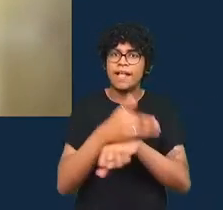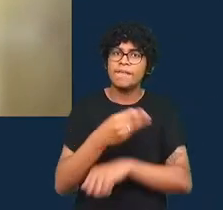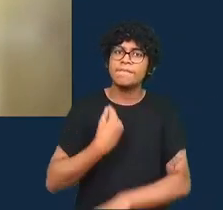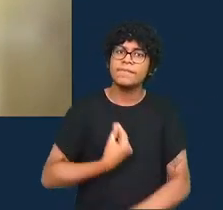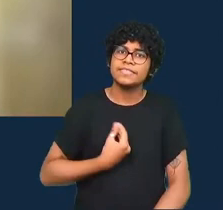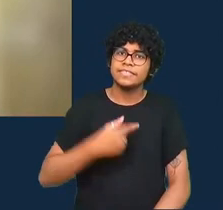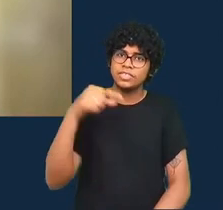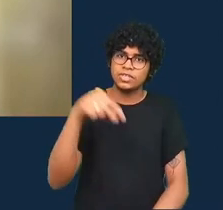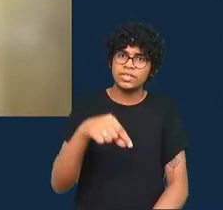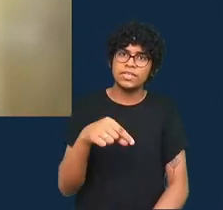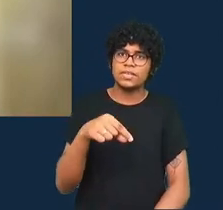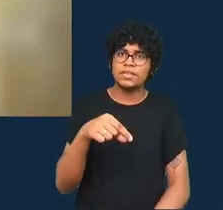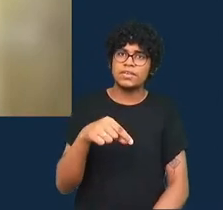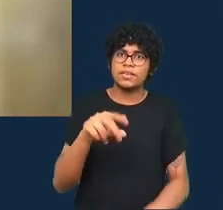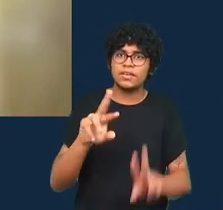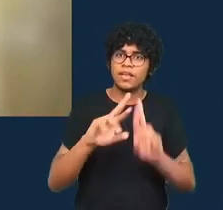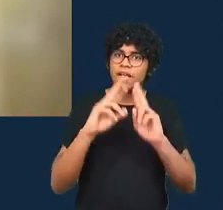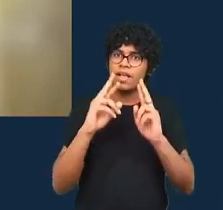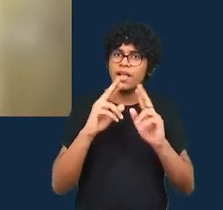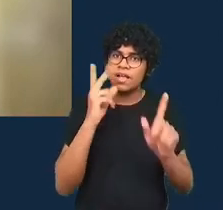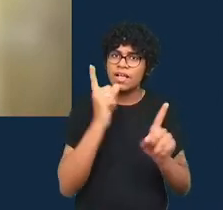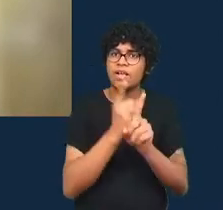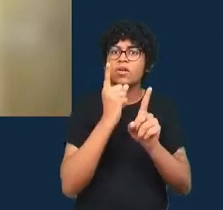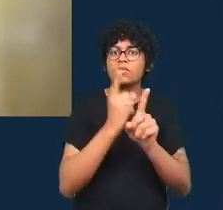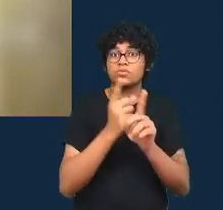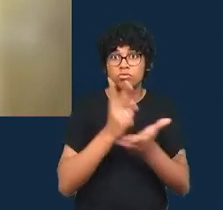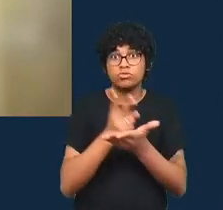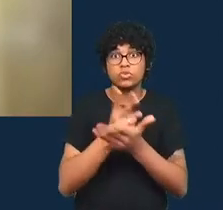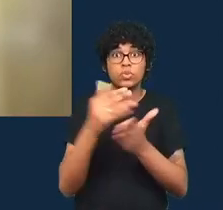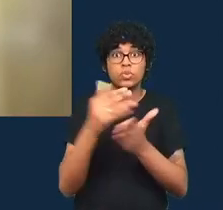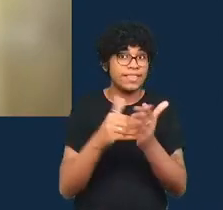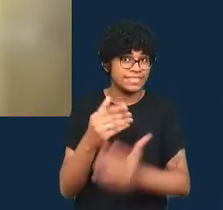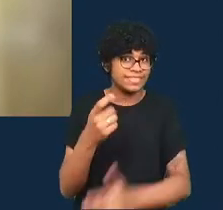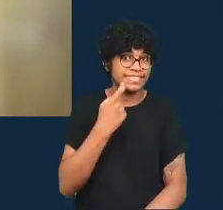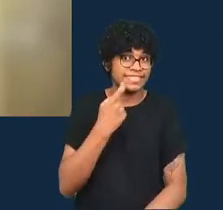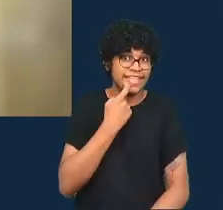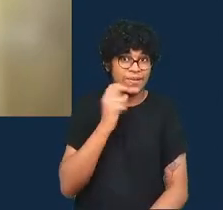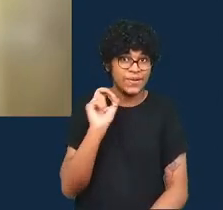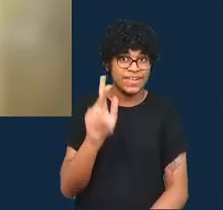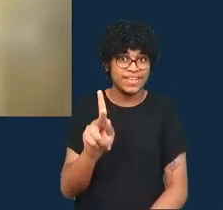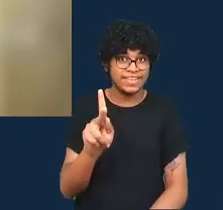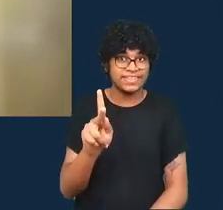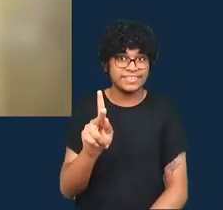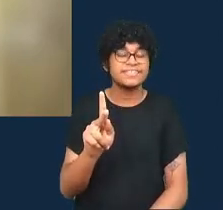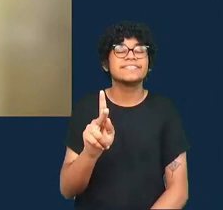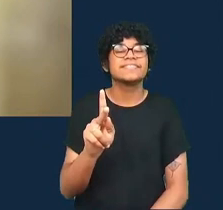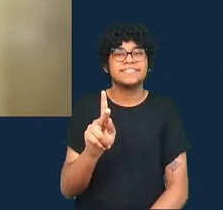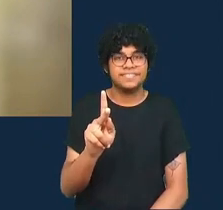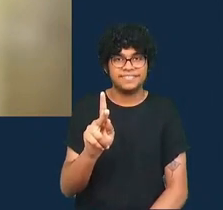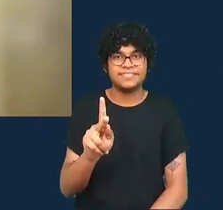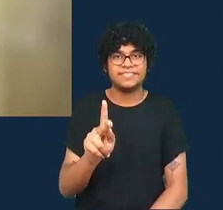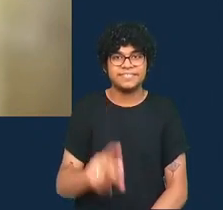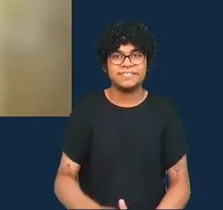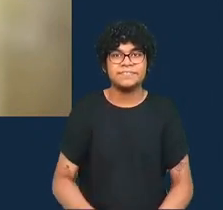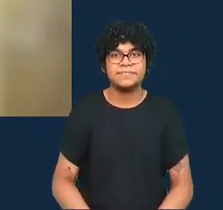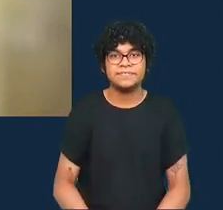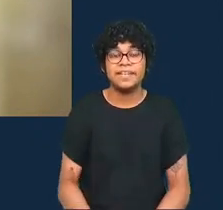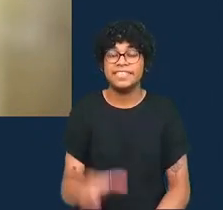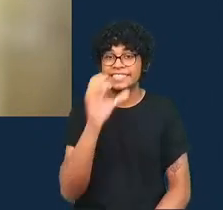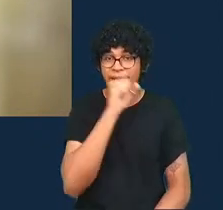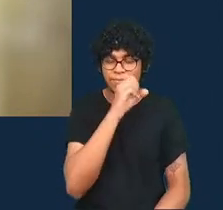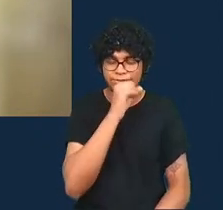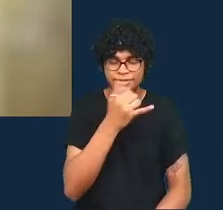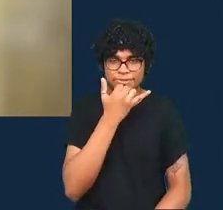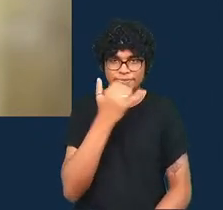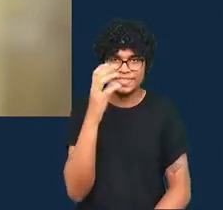conferência a conferência vai continuar até sábado então prestem atenção no nosso